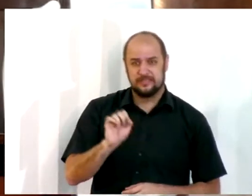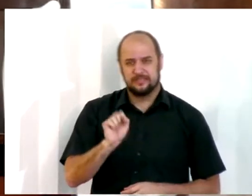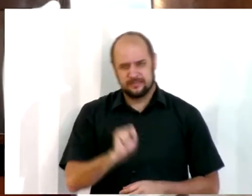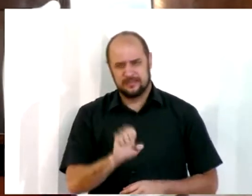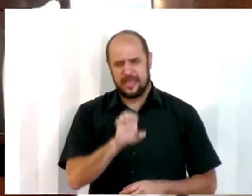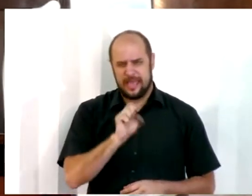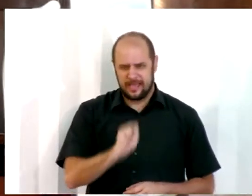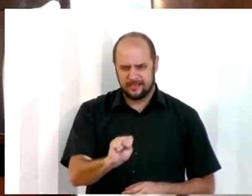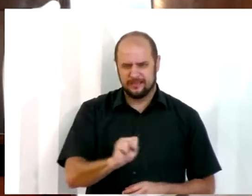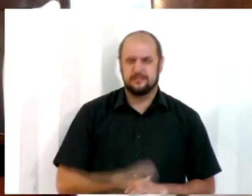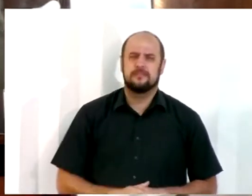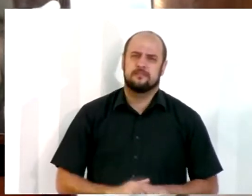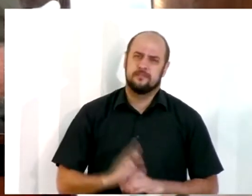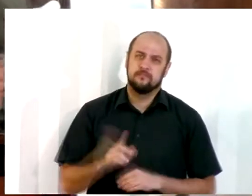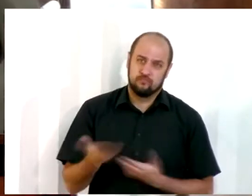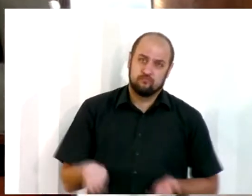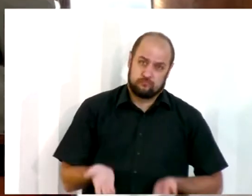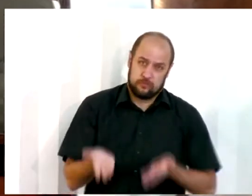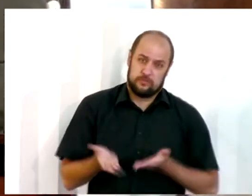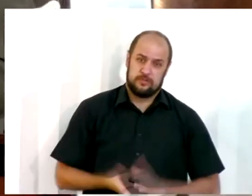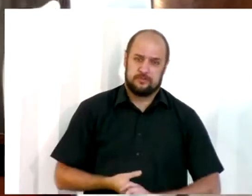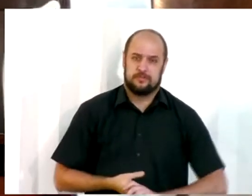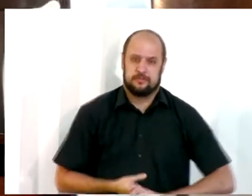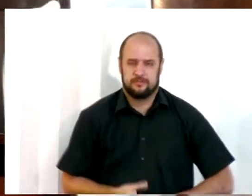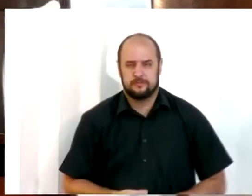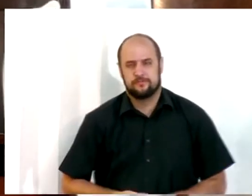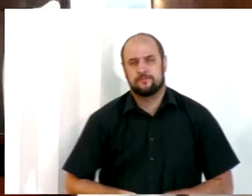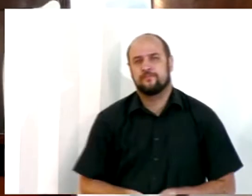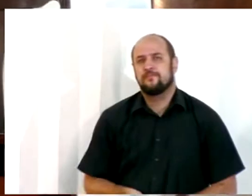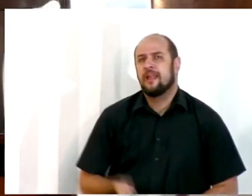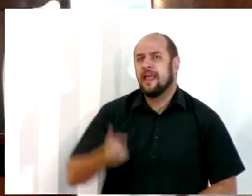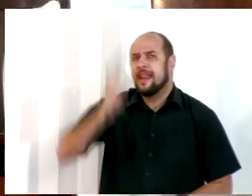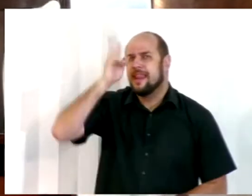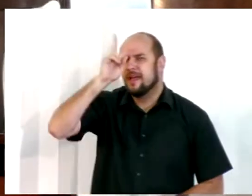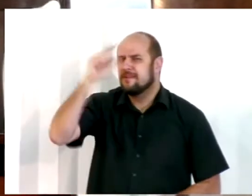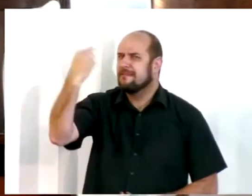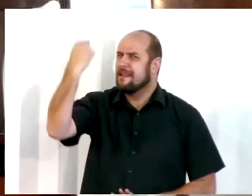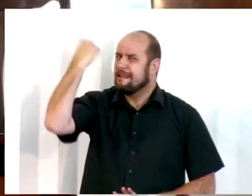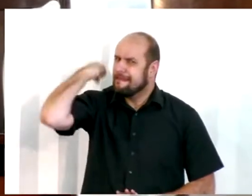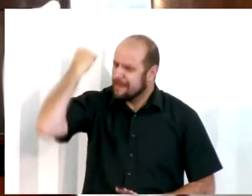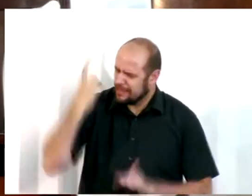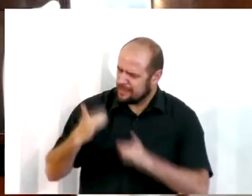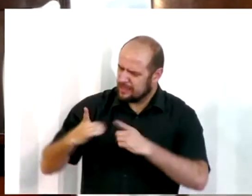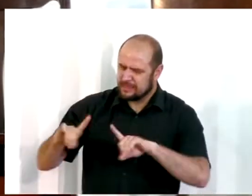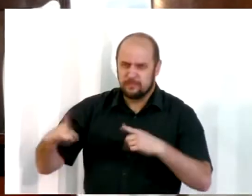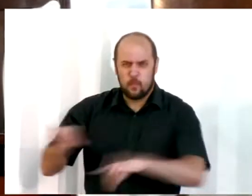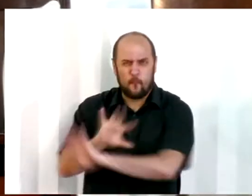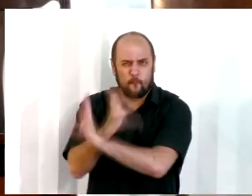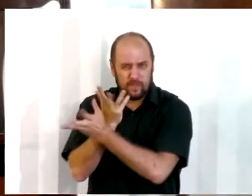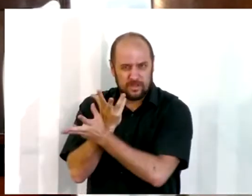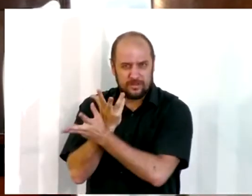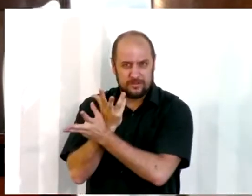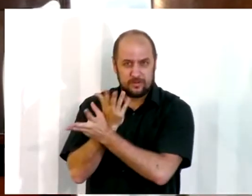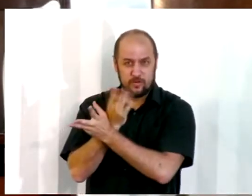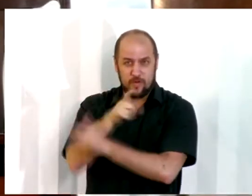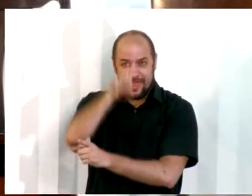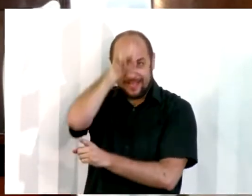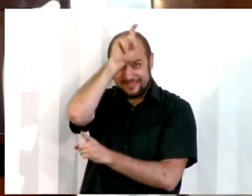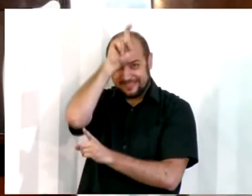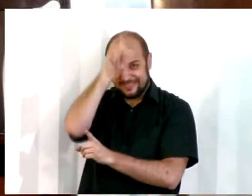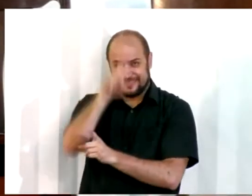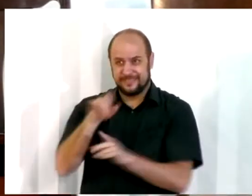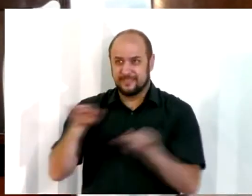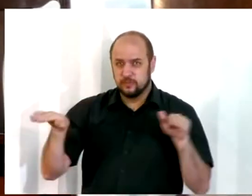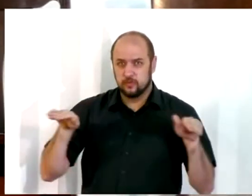servo do Senhor. Poderíamos afirmar também que desde o deserto, quando o povo sai do Egito, o povo também